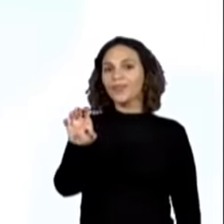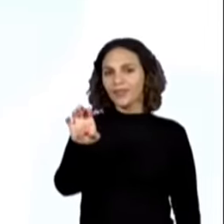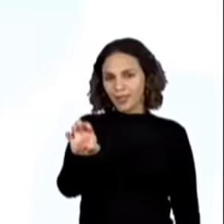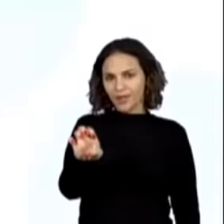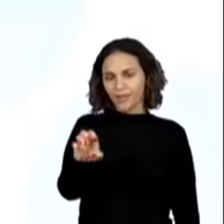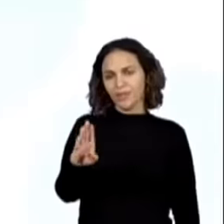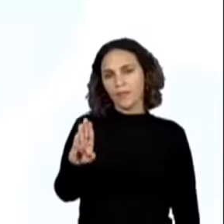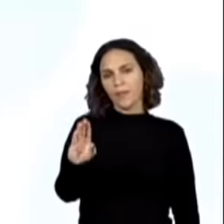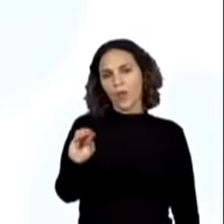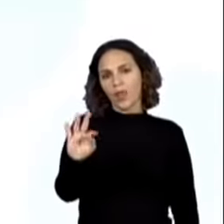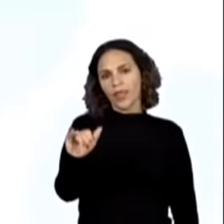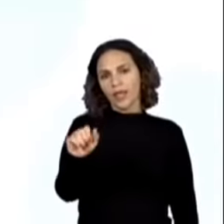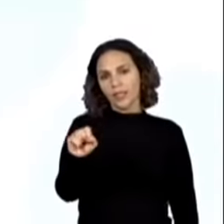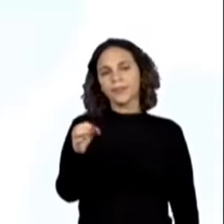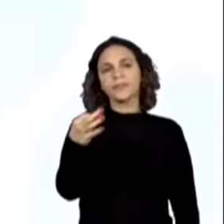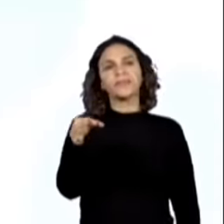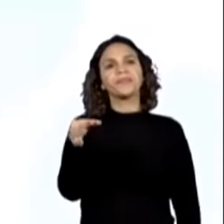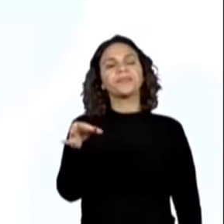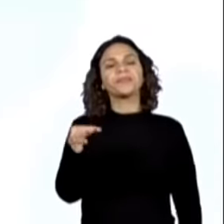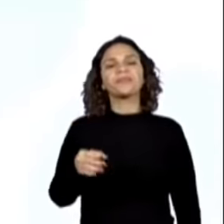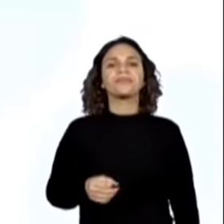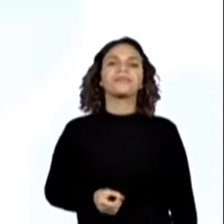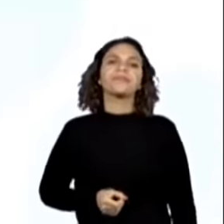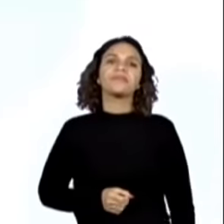O gato de botas.